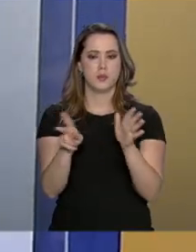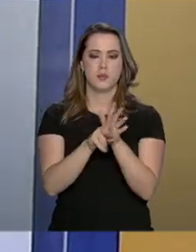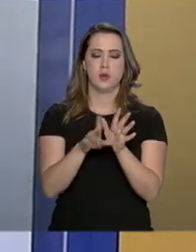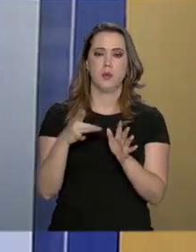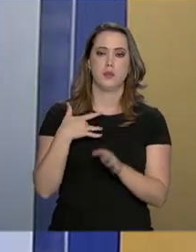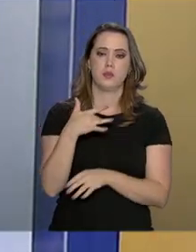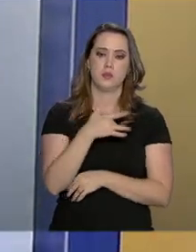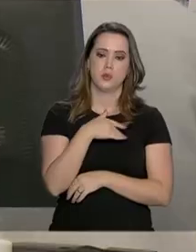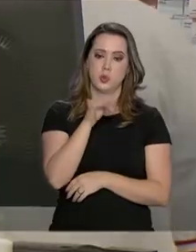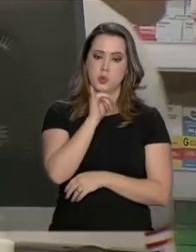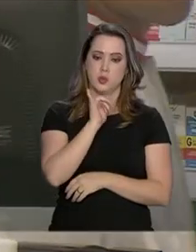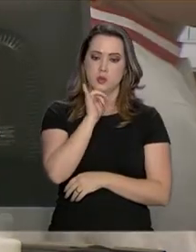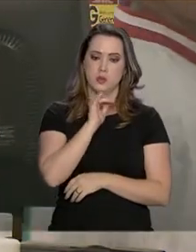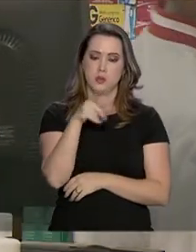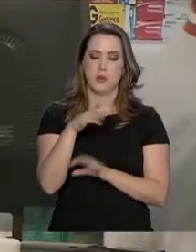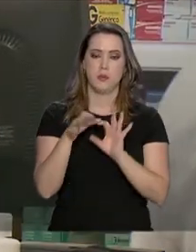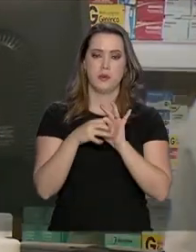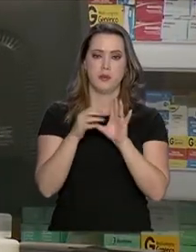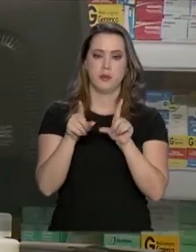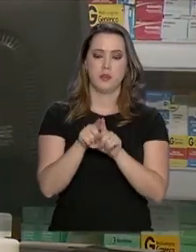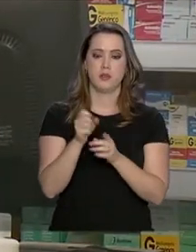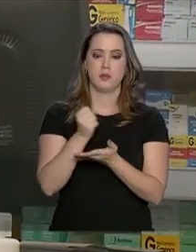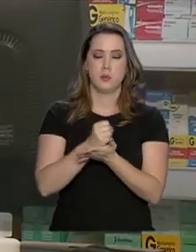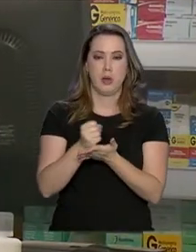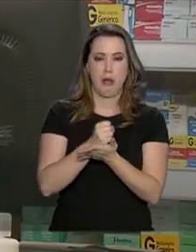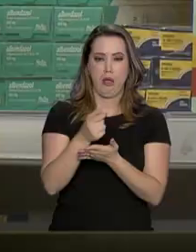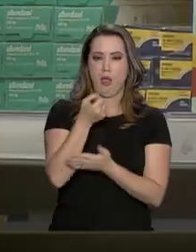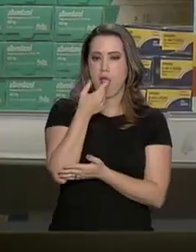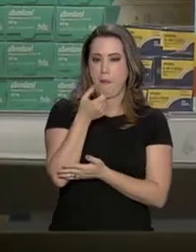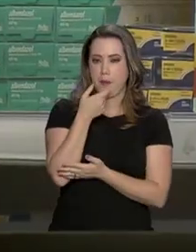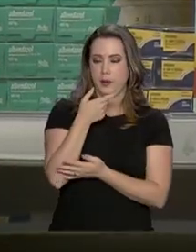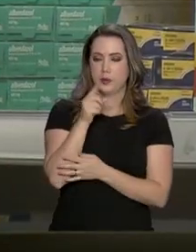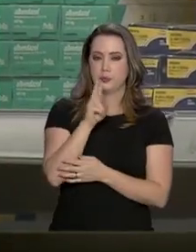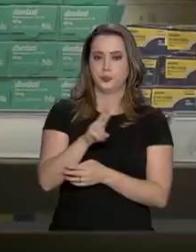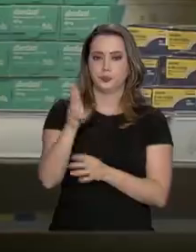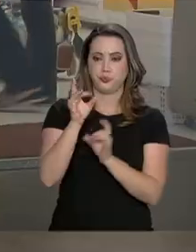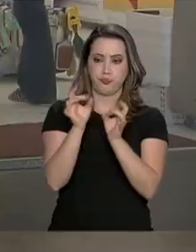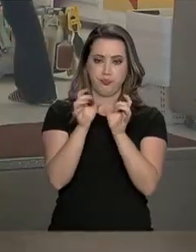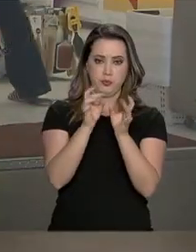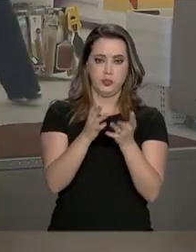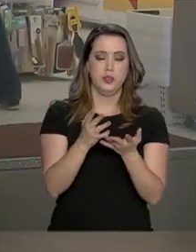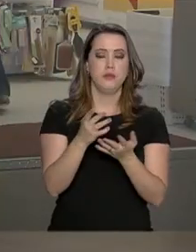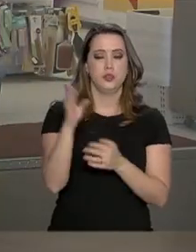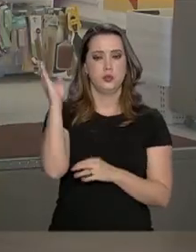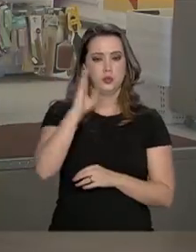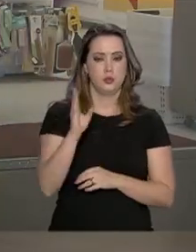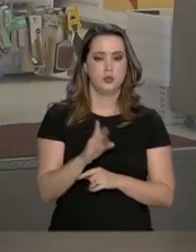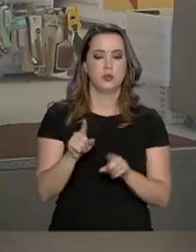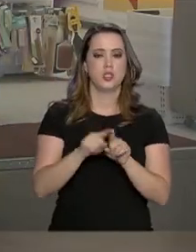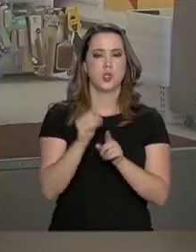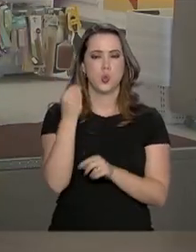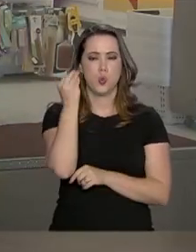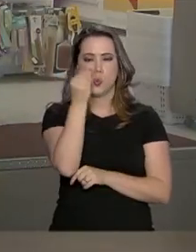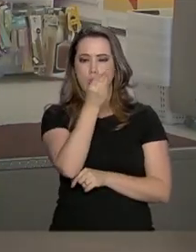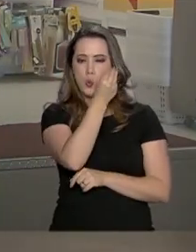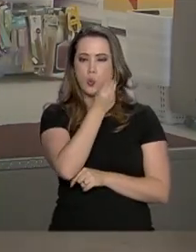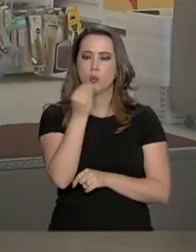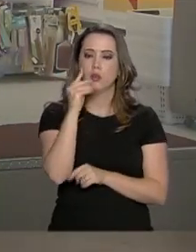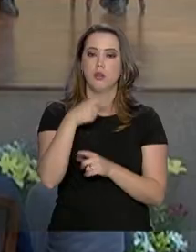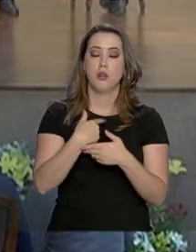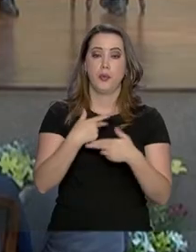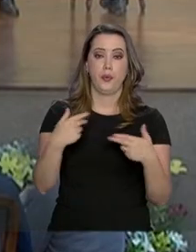saúde, como, por exemplo, permissão para medicamentos serem comercializados no Brasil, assim como cosméticos e